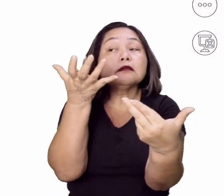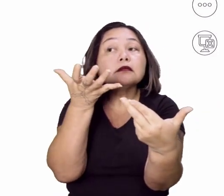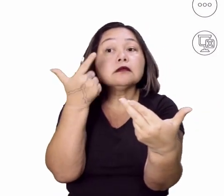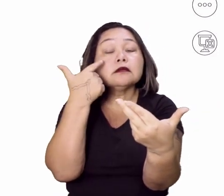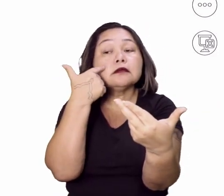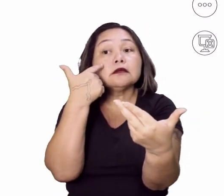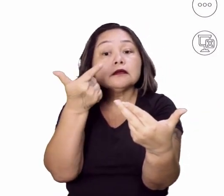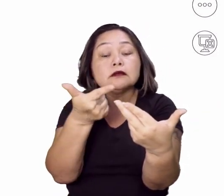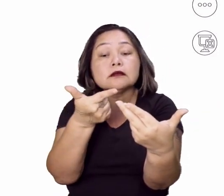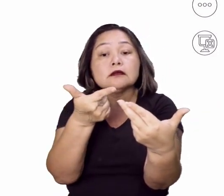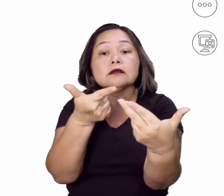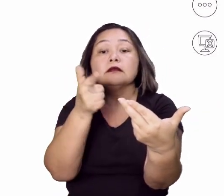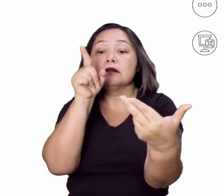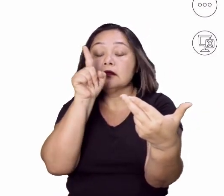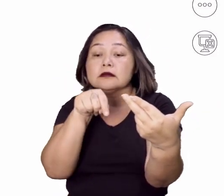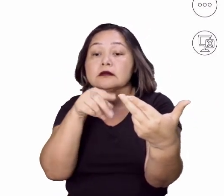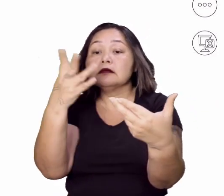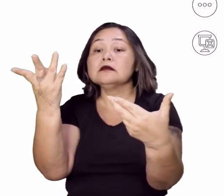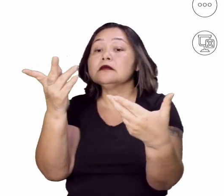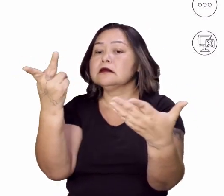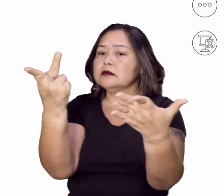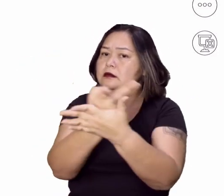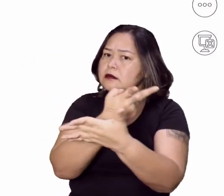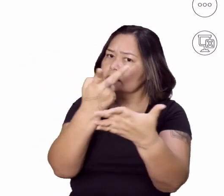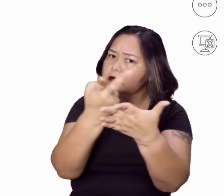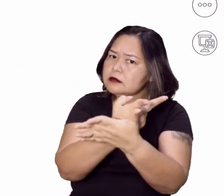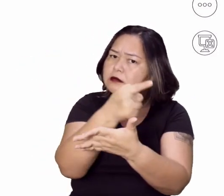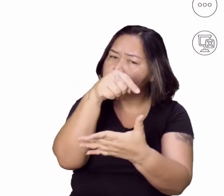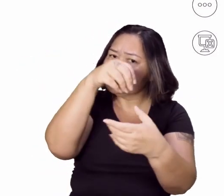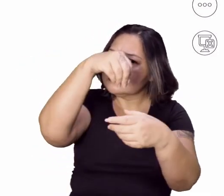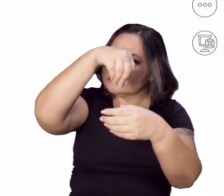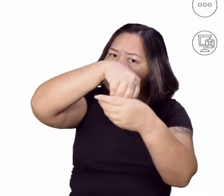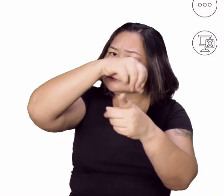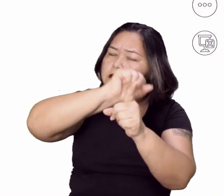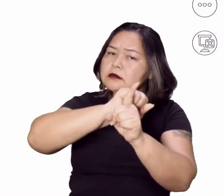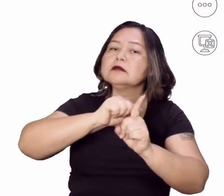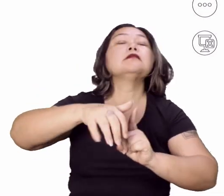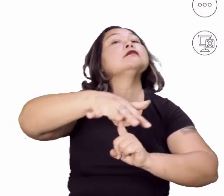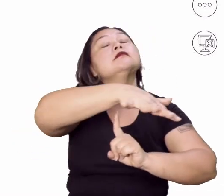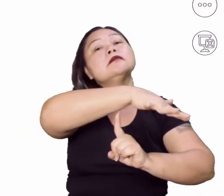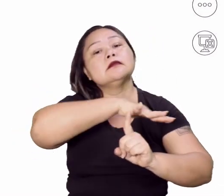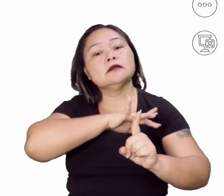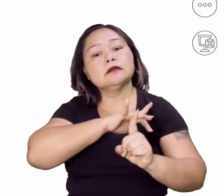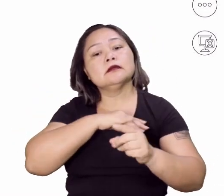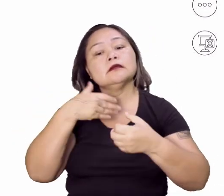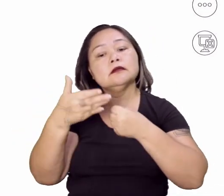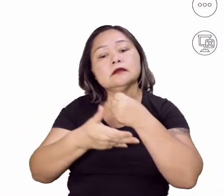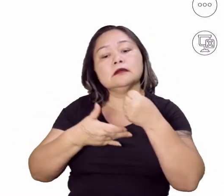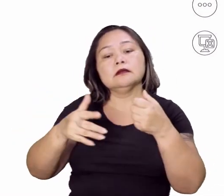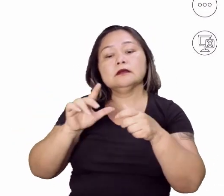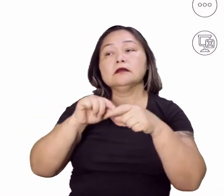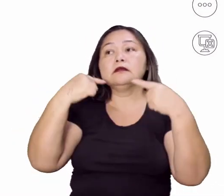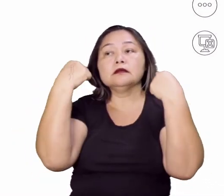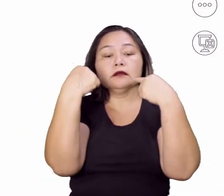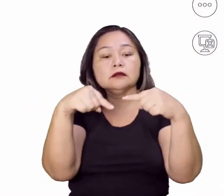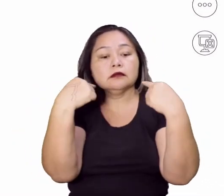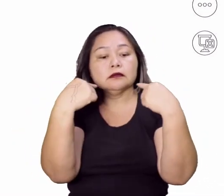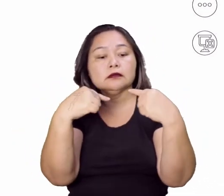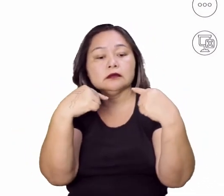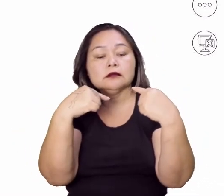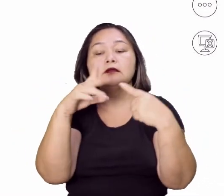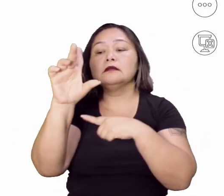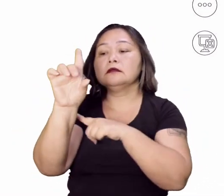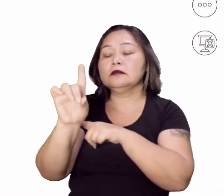consideram que estão errados na sociedade. Então, basicamente, a reivindicação de